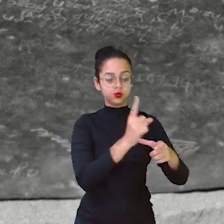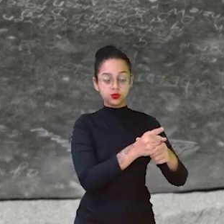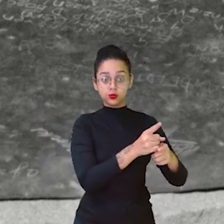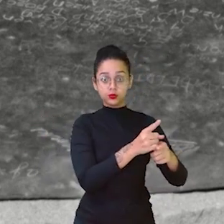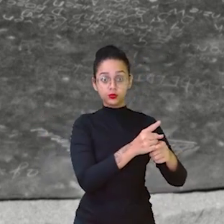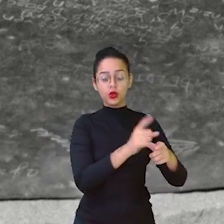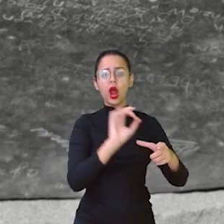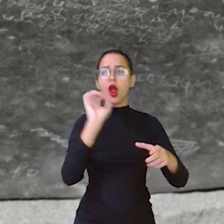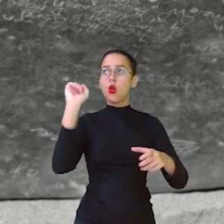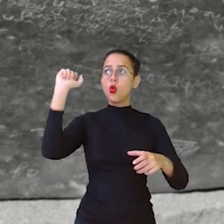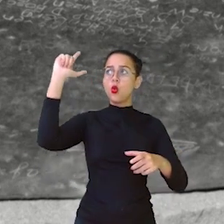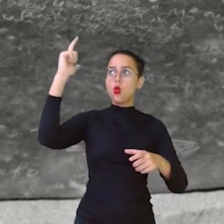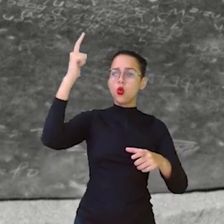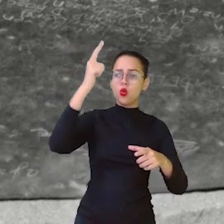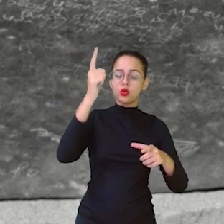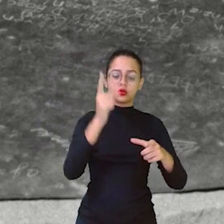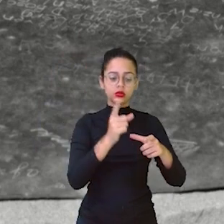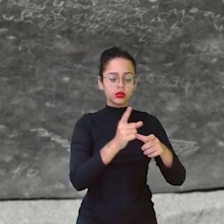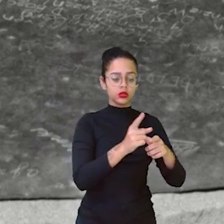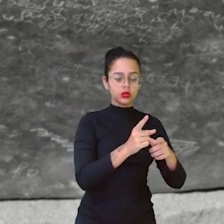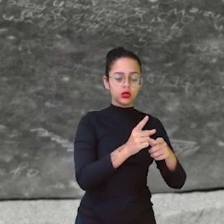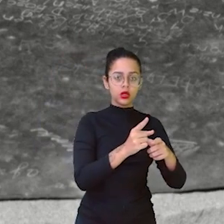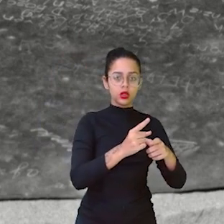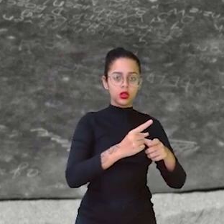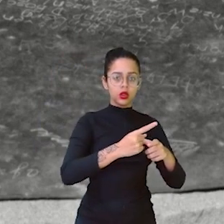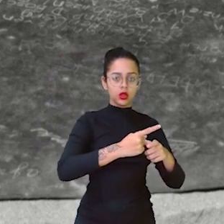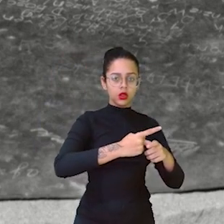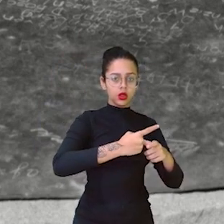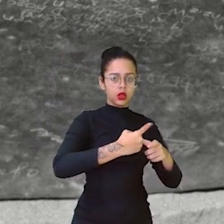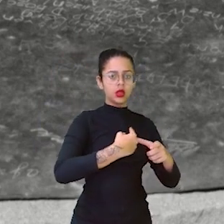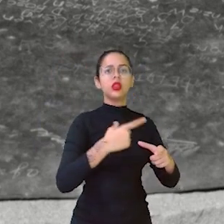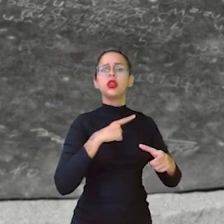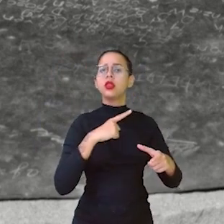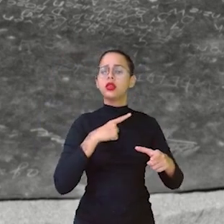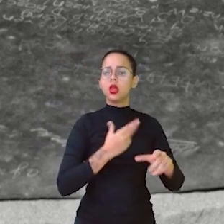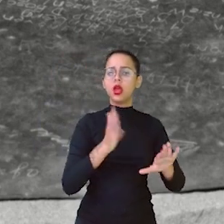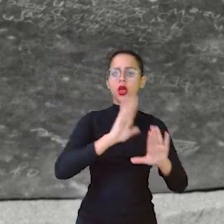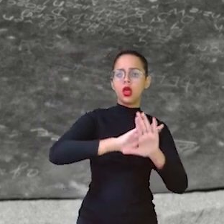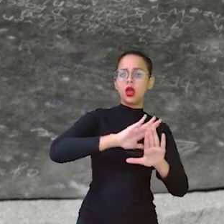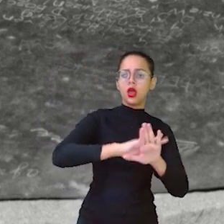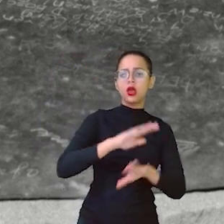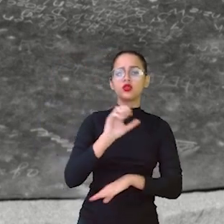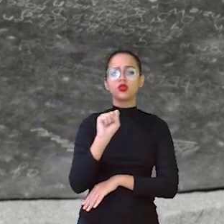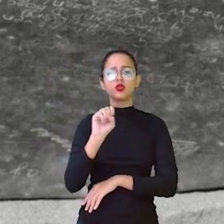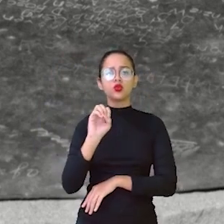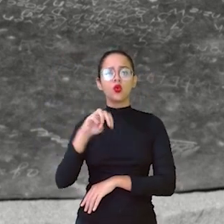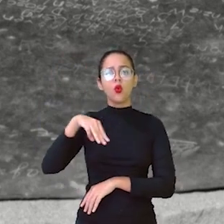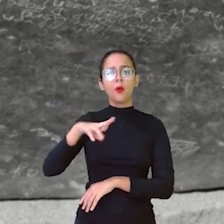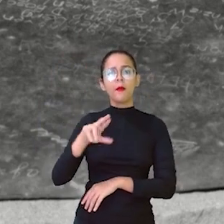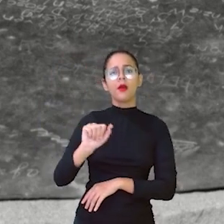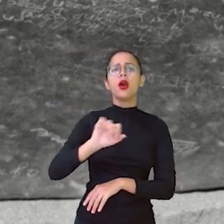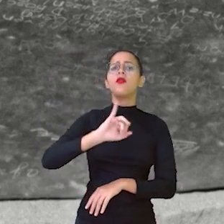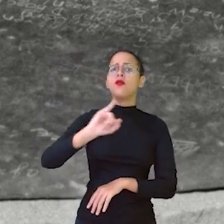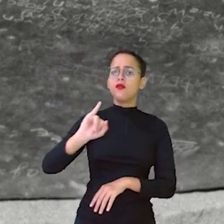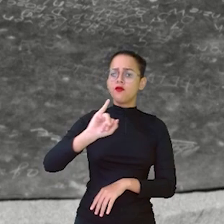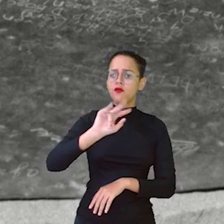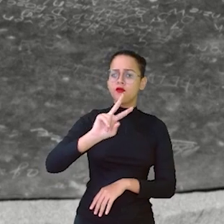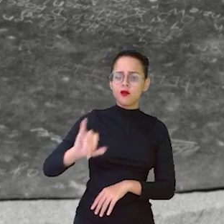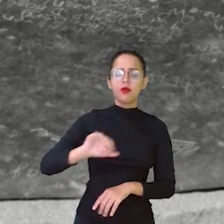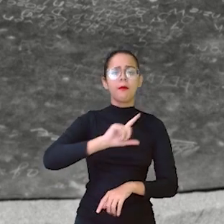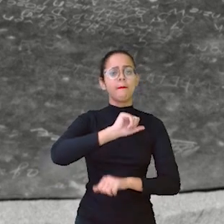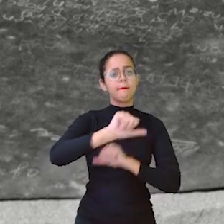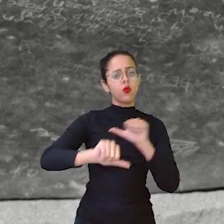a luz do sol bate nessa haste, produz uma sombra que vai mudando de posição com o passar